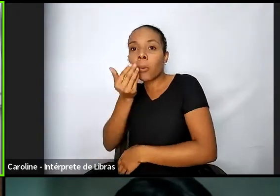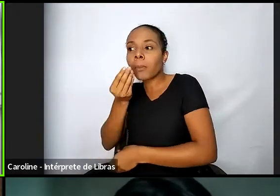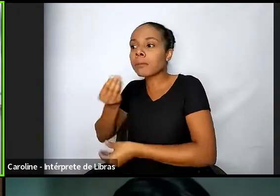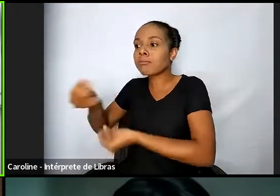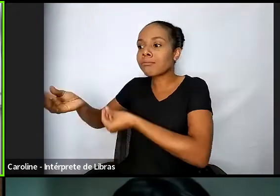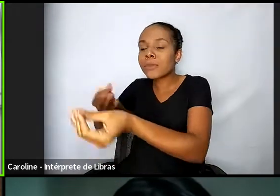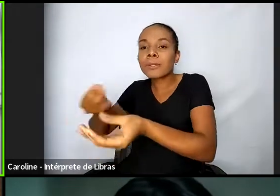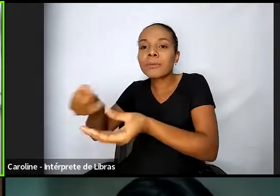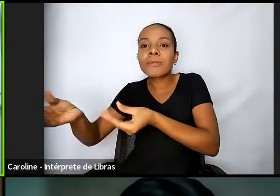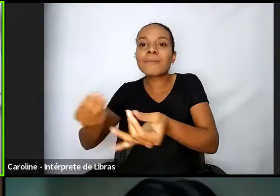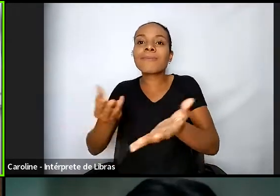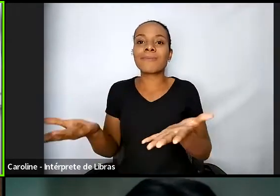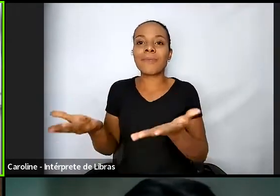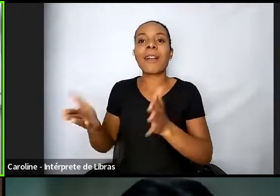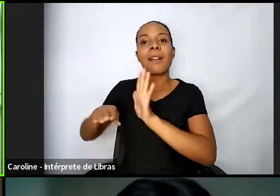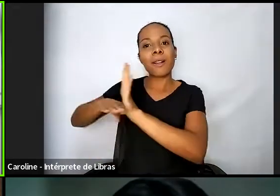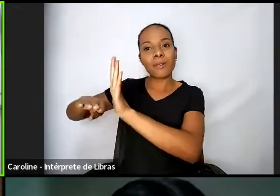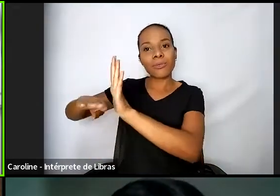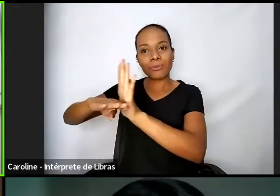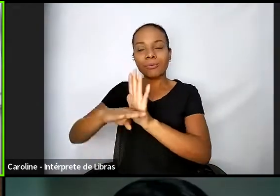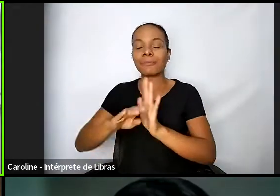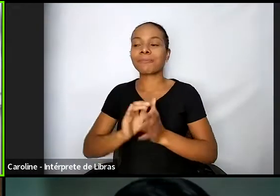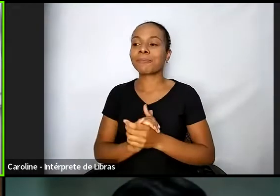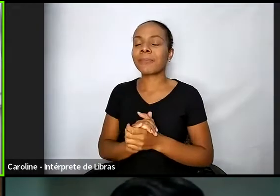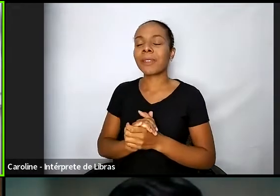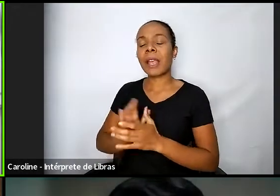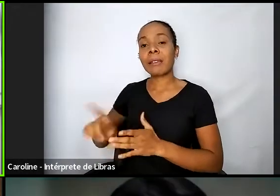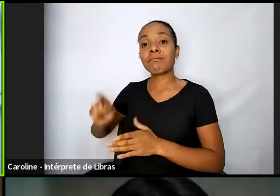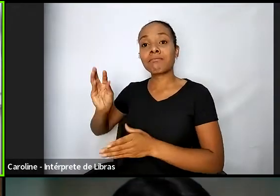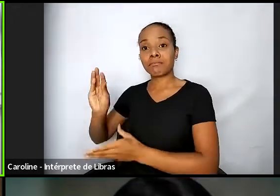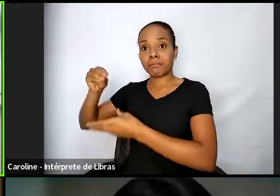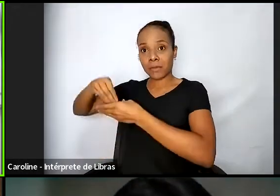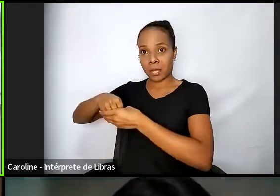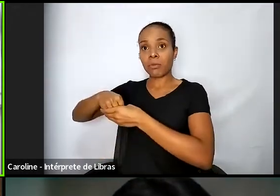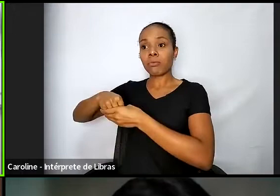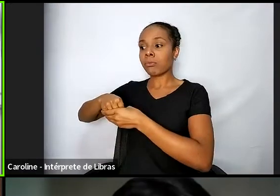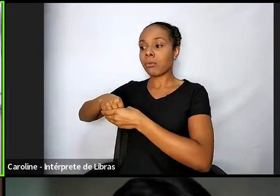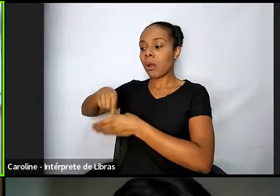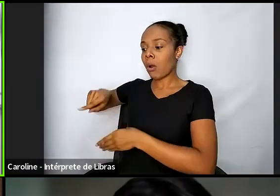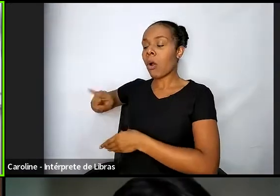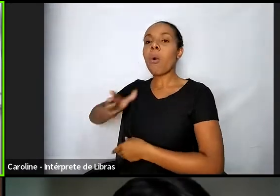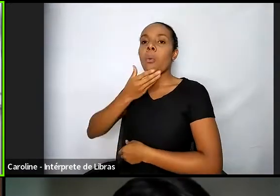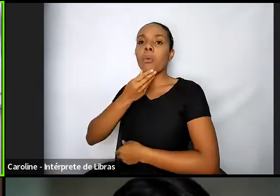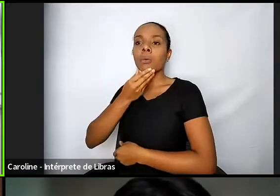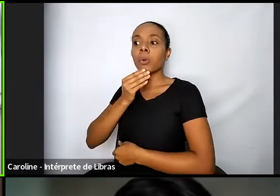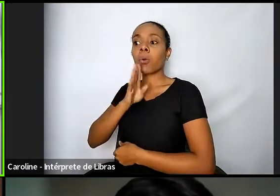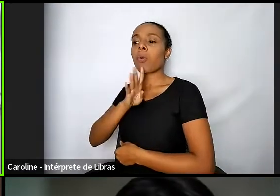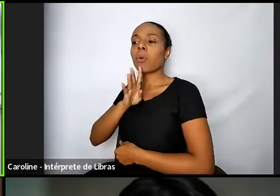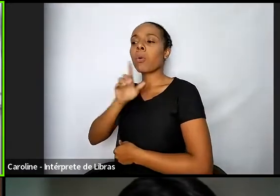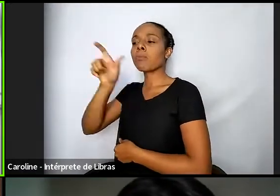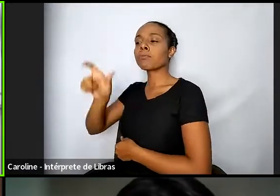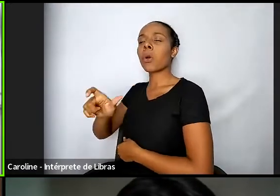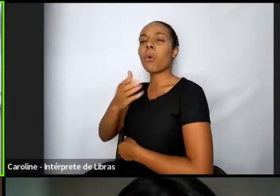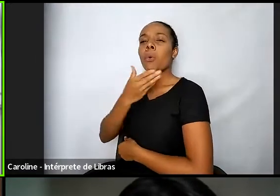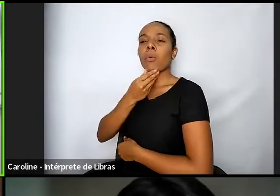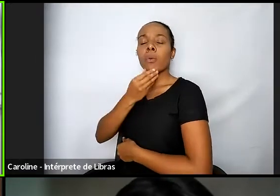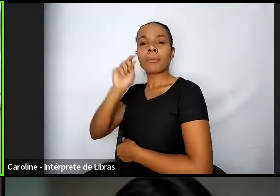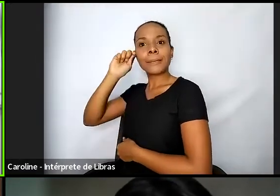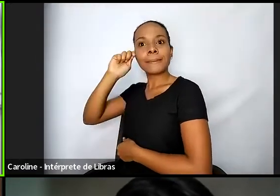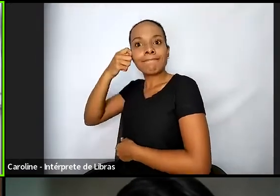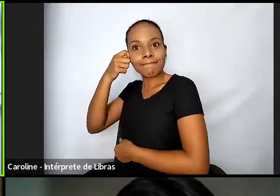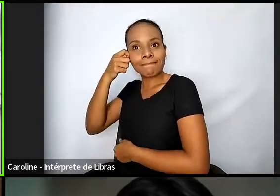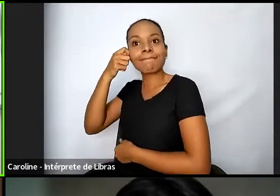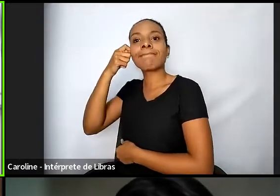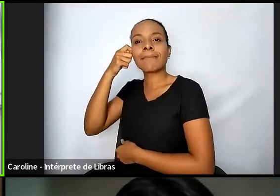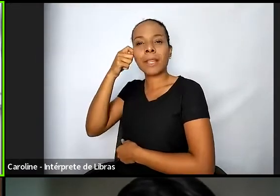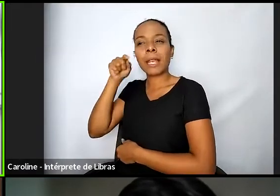conhecem o Denver, que é um homem negro que vive nas ruas e que traz inúmeras lições sobre